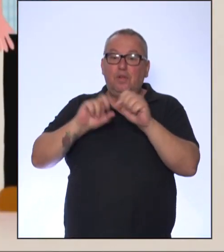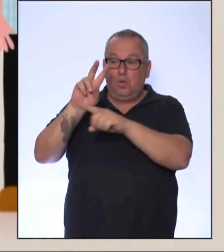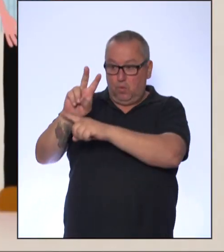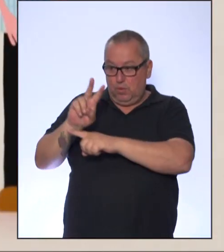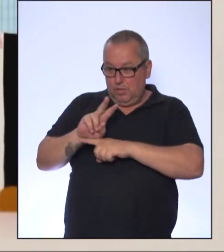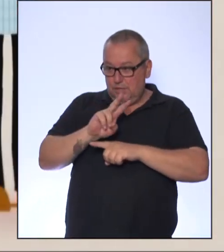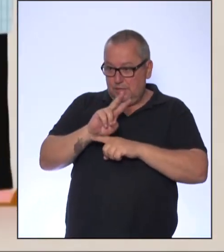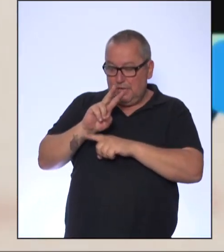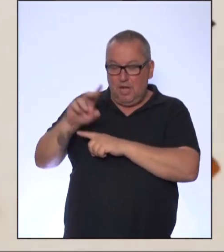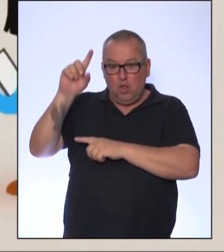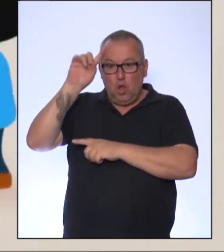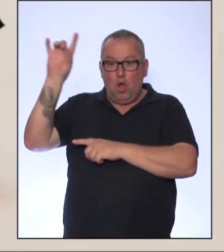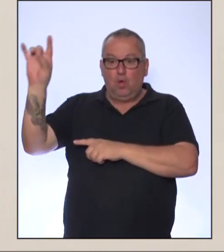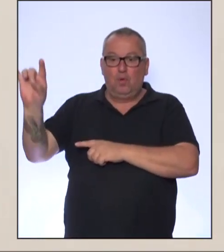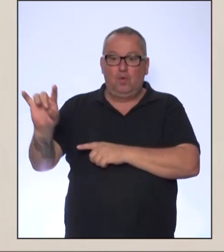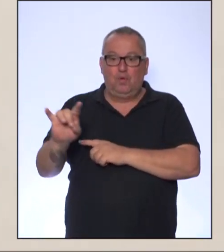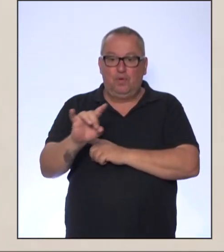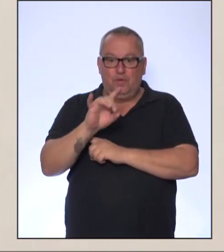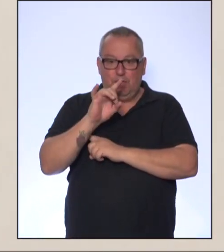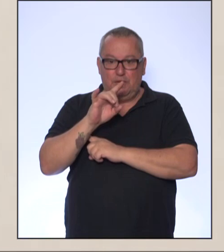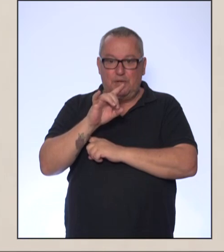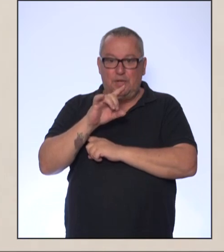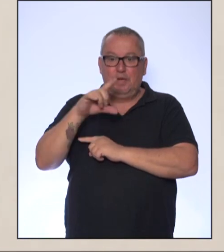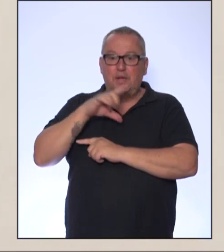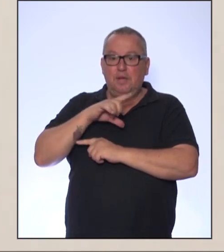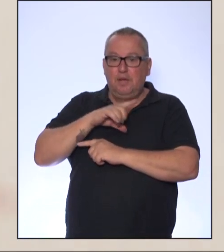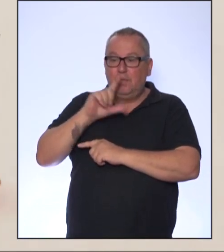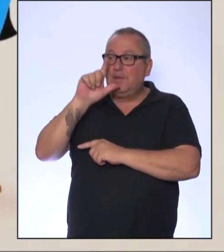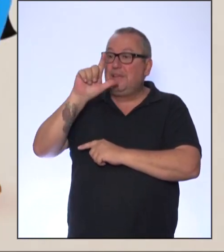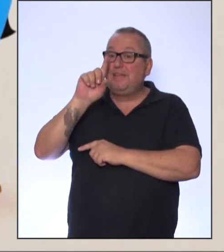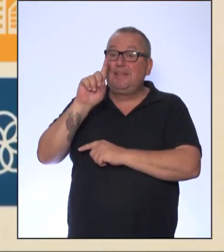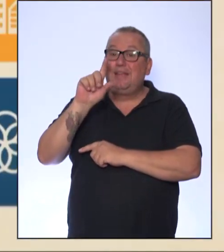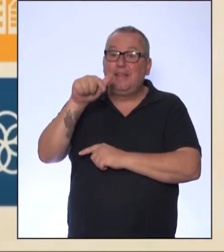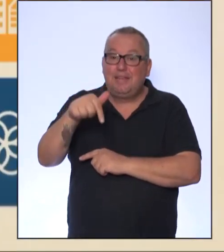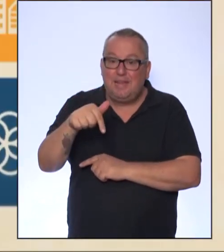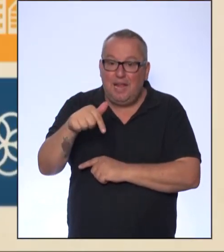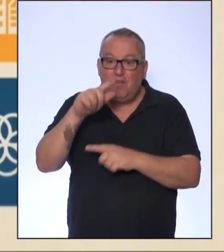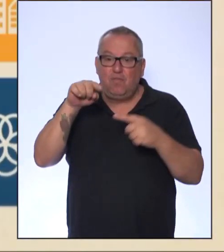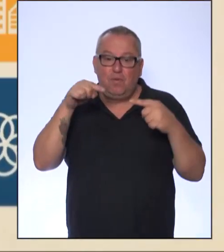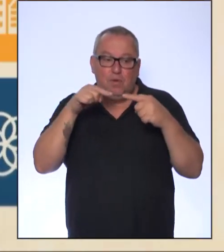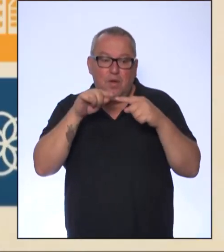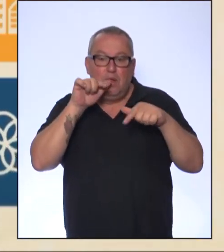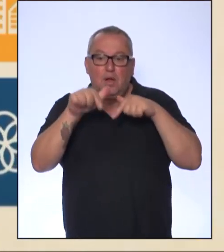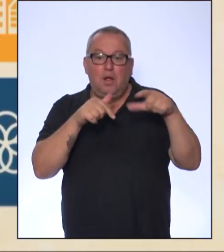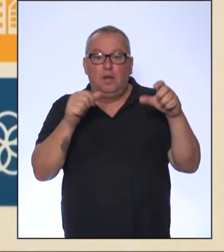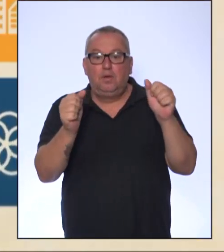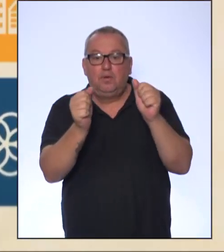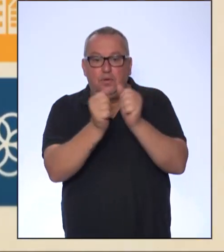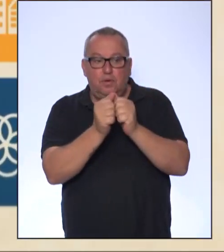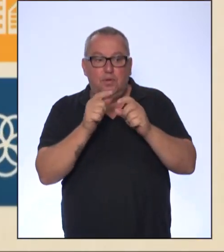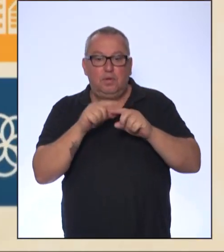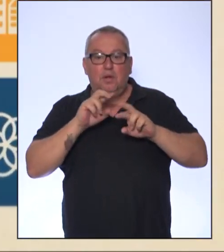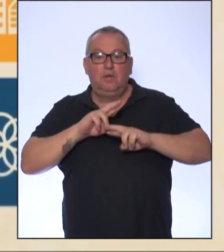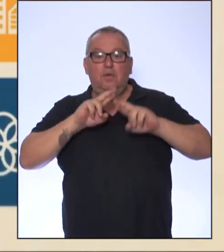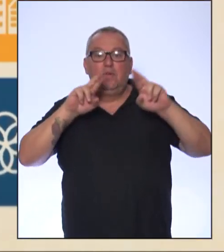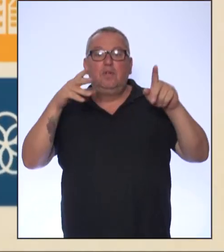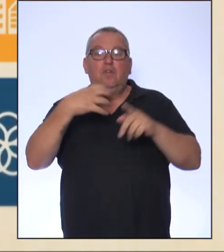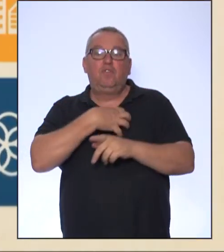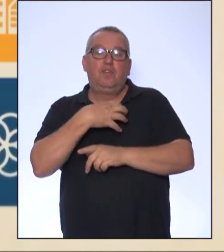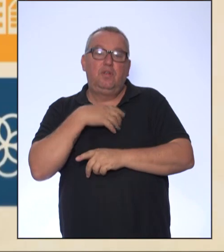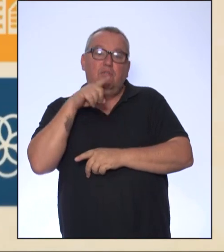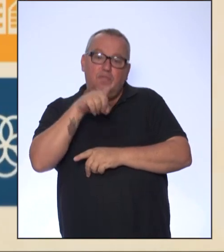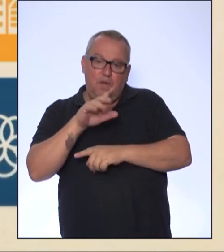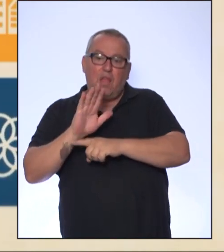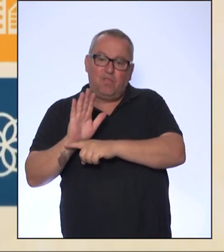outros todos os dias. Temos 17 objetivos que trabalham juntos, então há diferentes formas de você